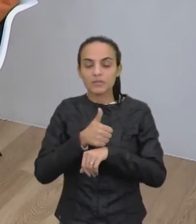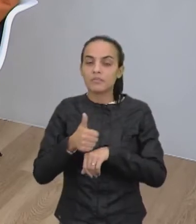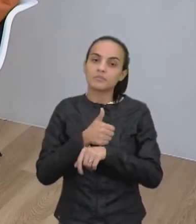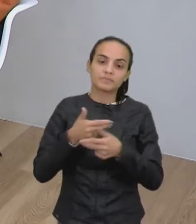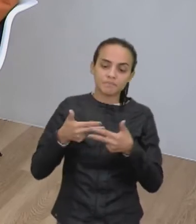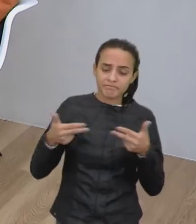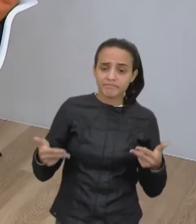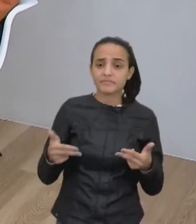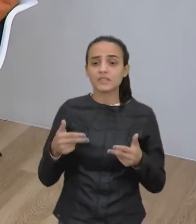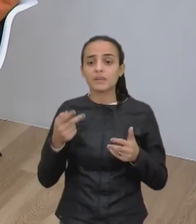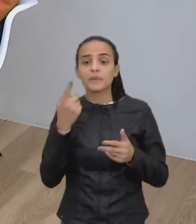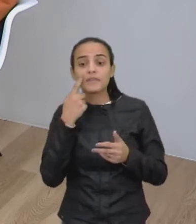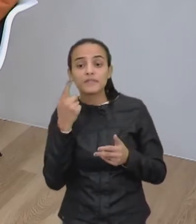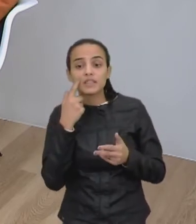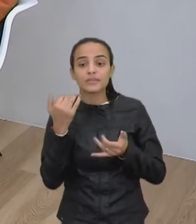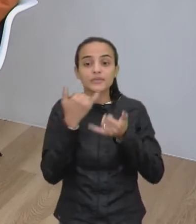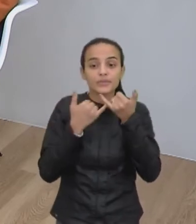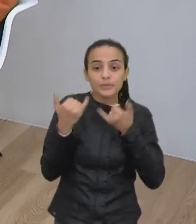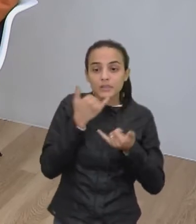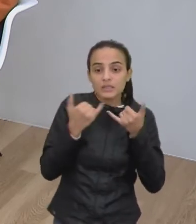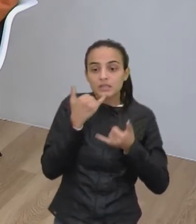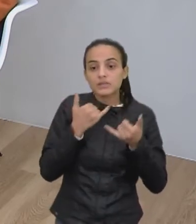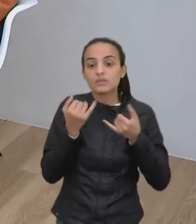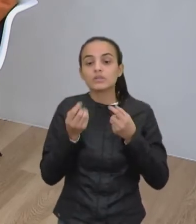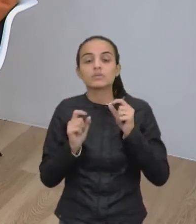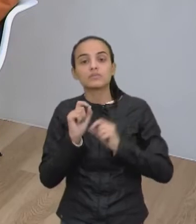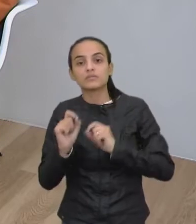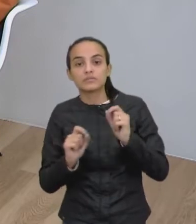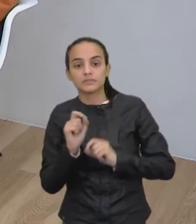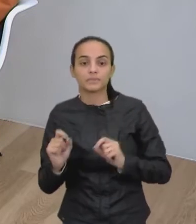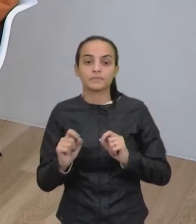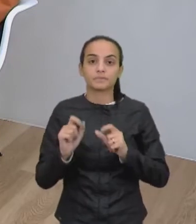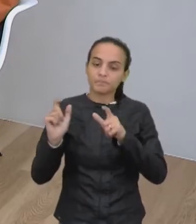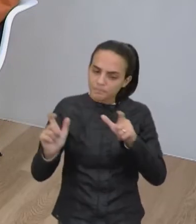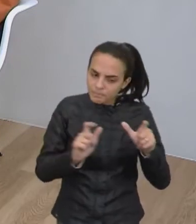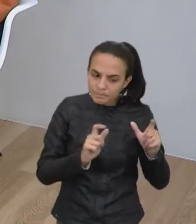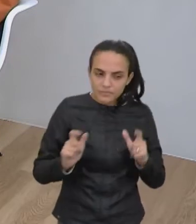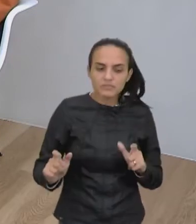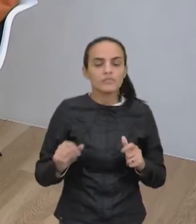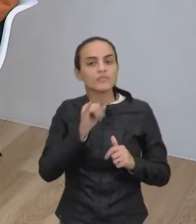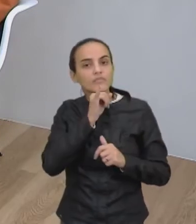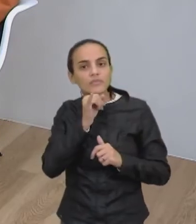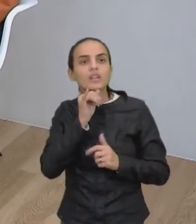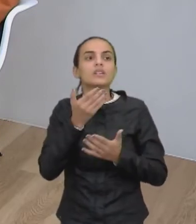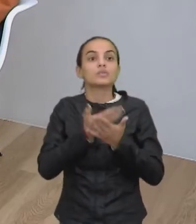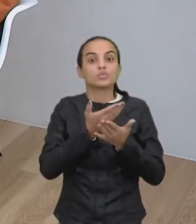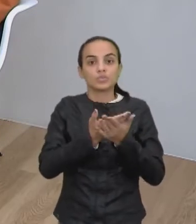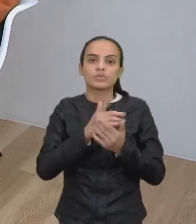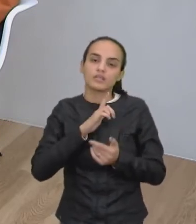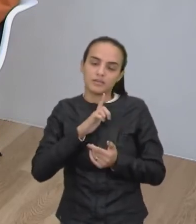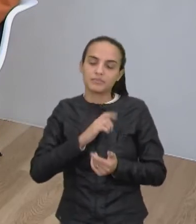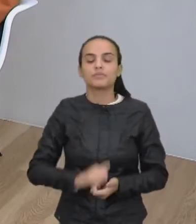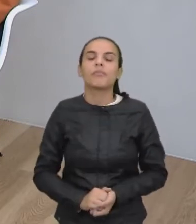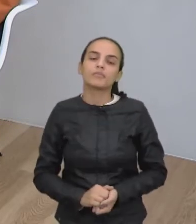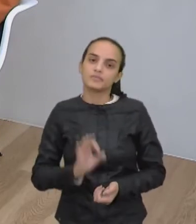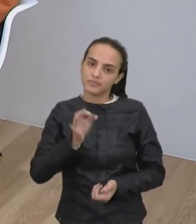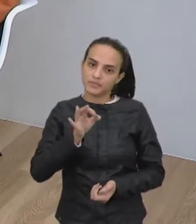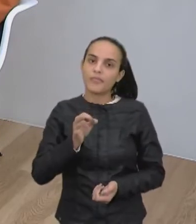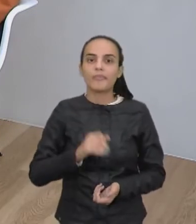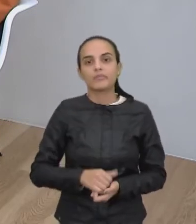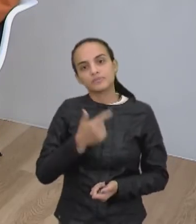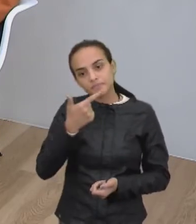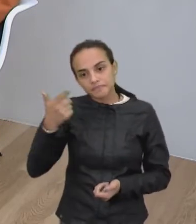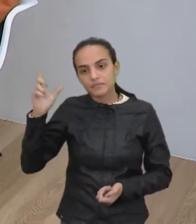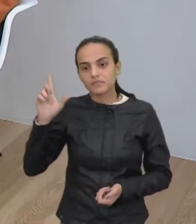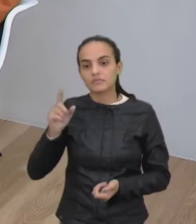levantar informação para saber, né, do ambiente em que, no caso, seria estudado. Exatamente, e uma outra